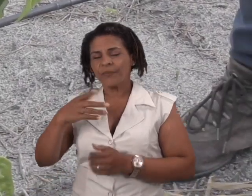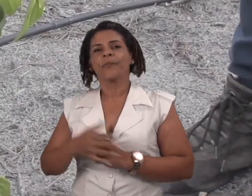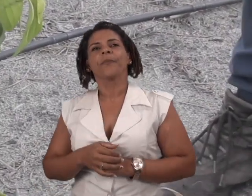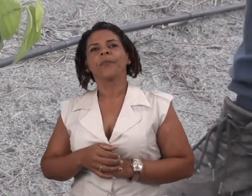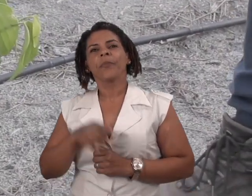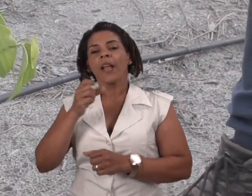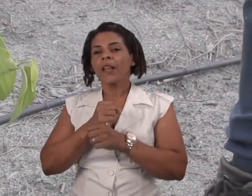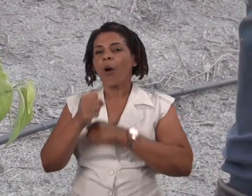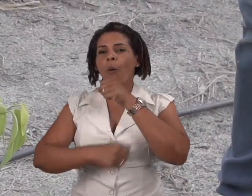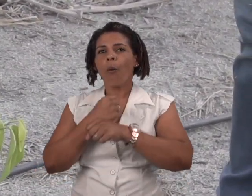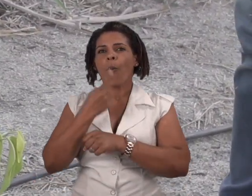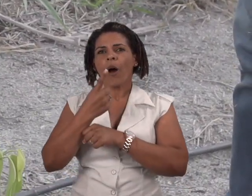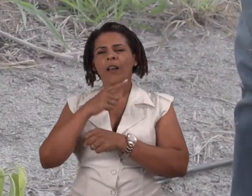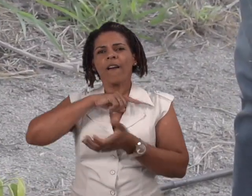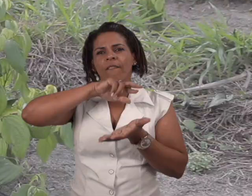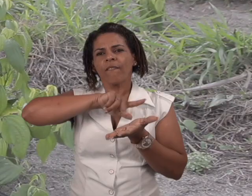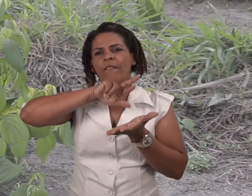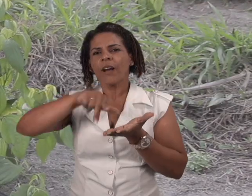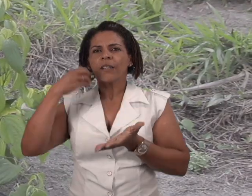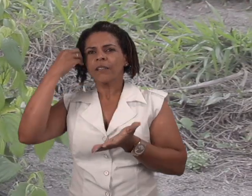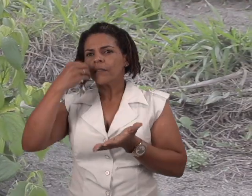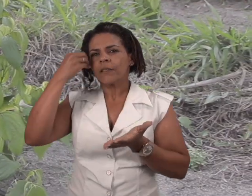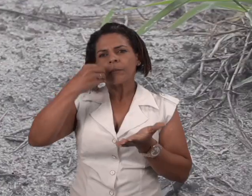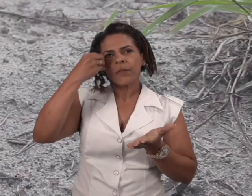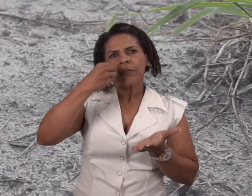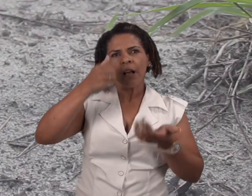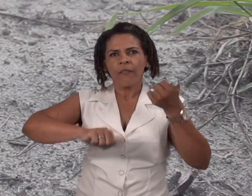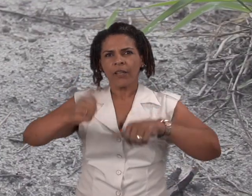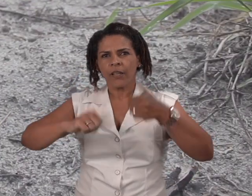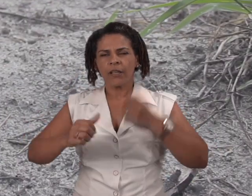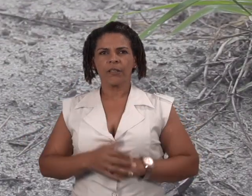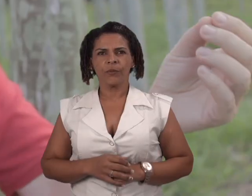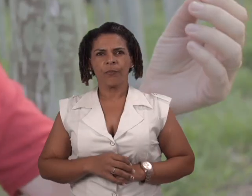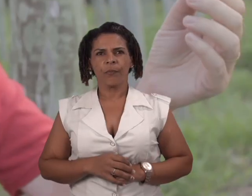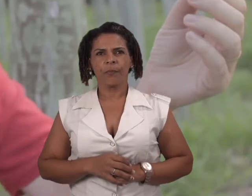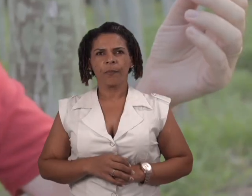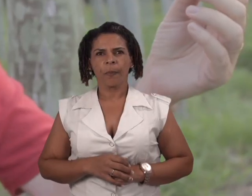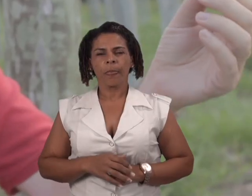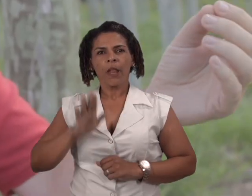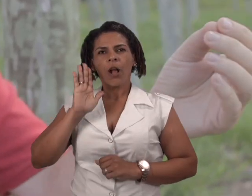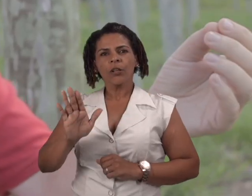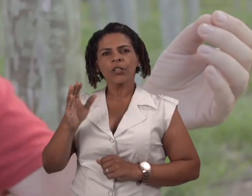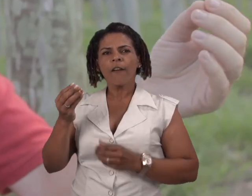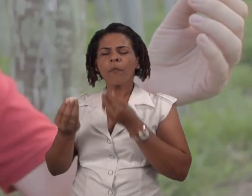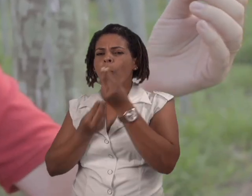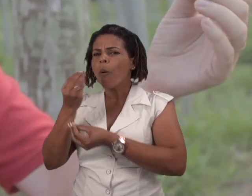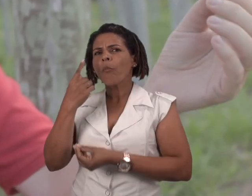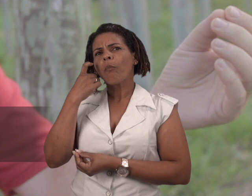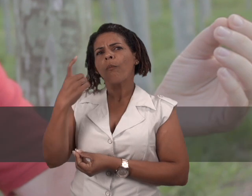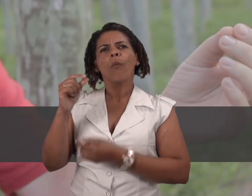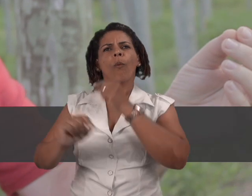plantio, que tem cerca de um ano, nove cultivares de pimenta estão em avaliação. O que nós já tiramos de